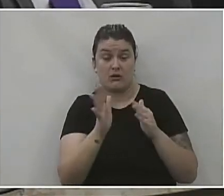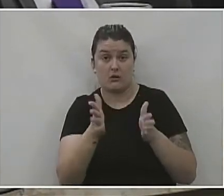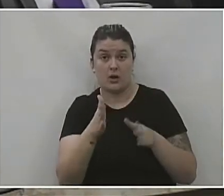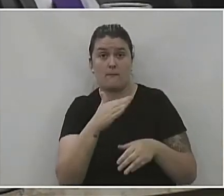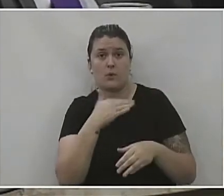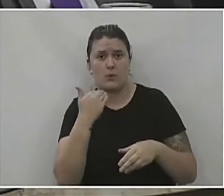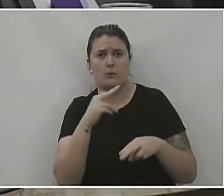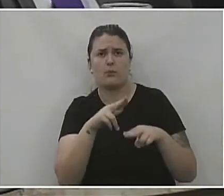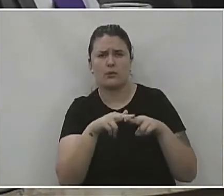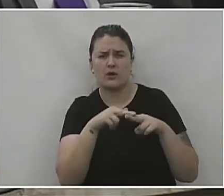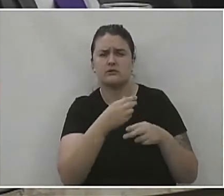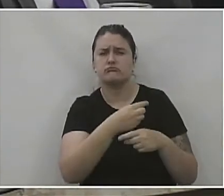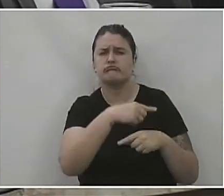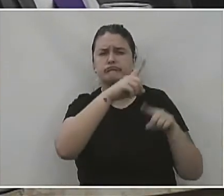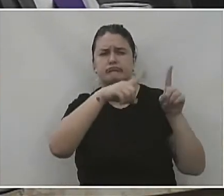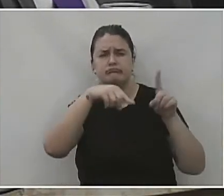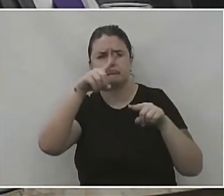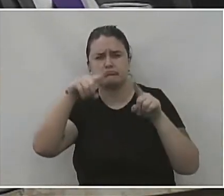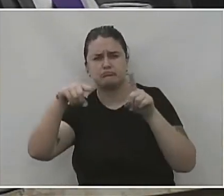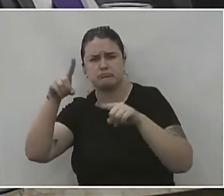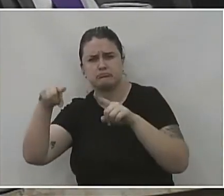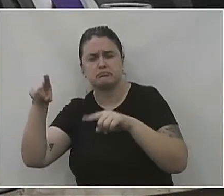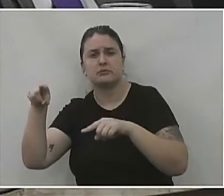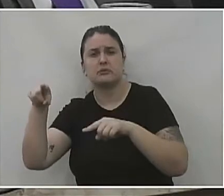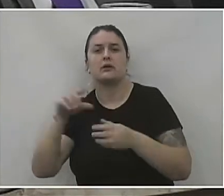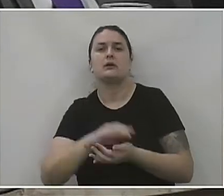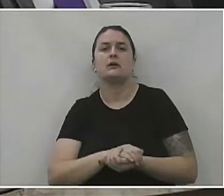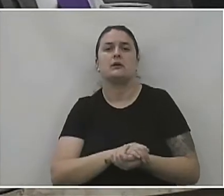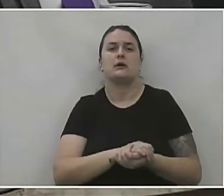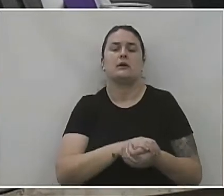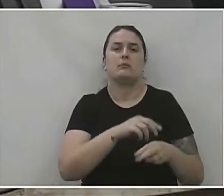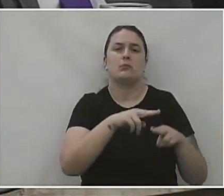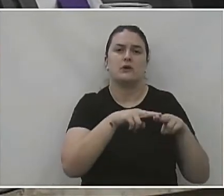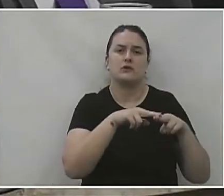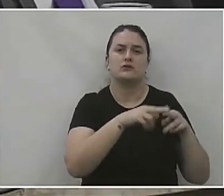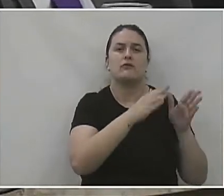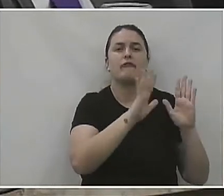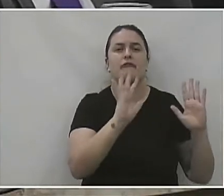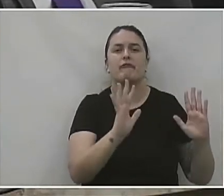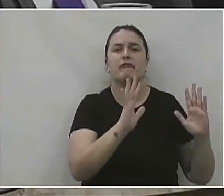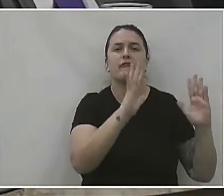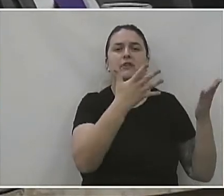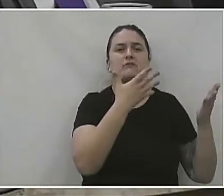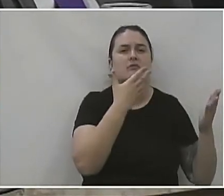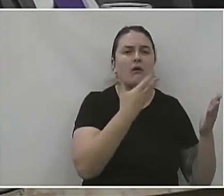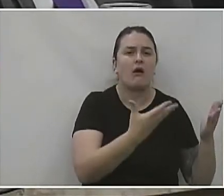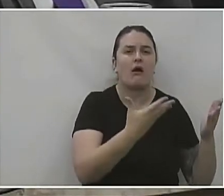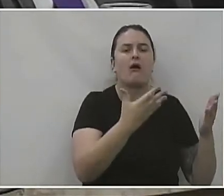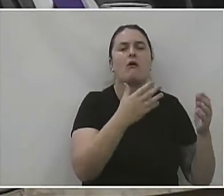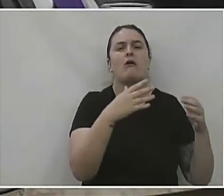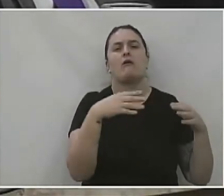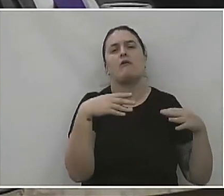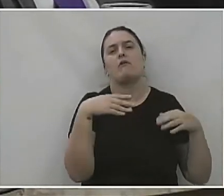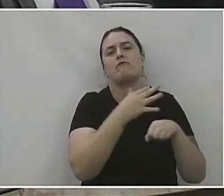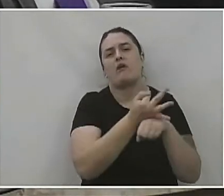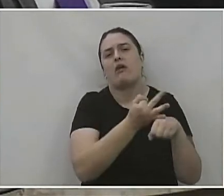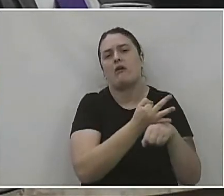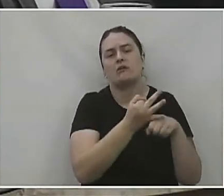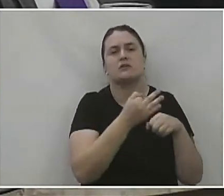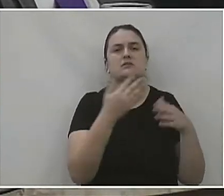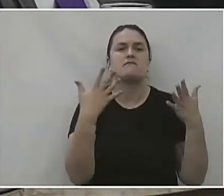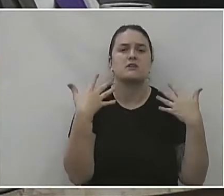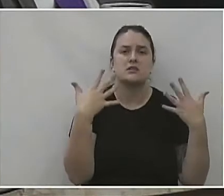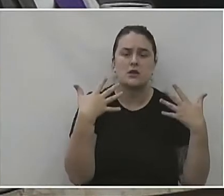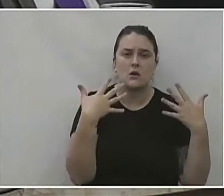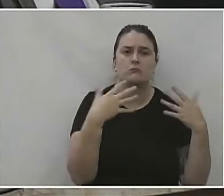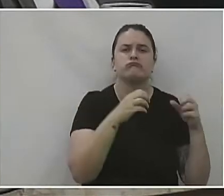de morte se deu por inúmeros fatores, dos quais os mais importantes foram os períodos de festas de fim de ano, férias de verão, carnaval, e concomitamente